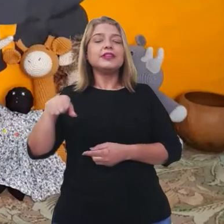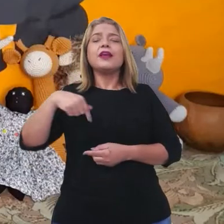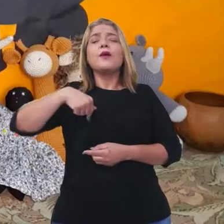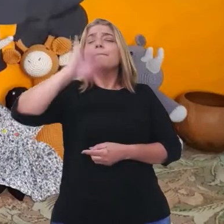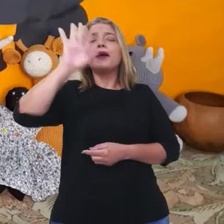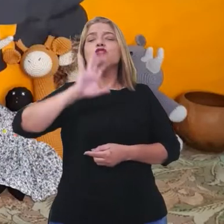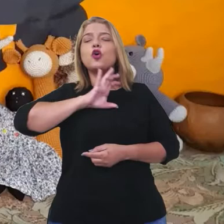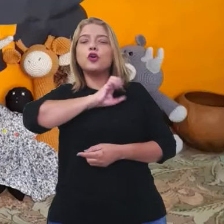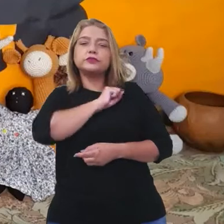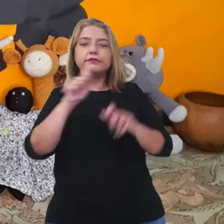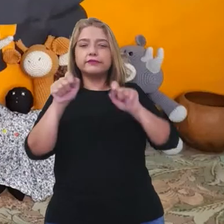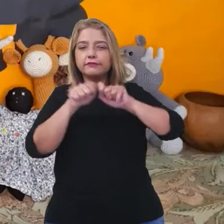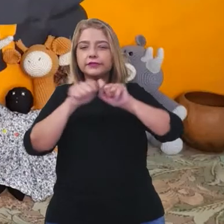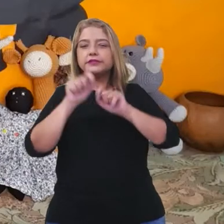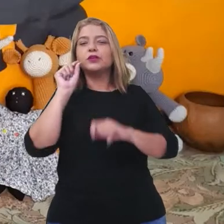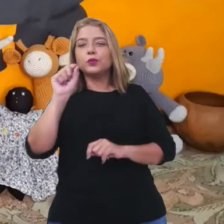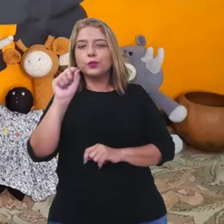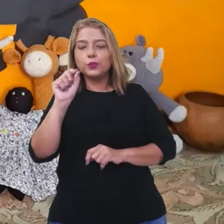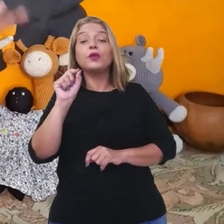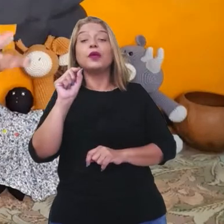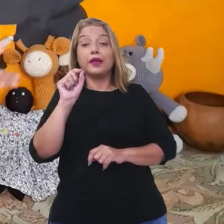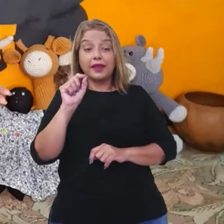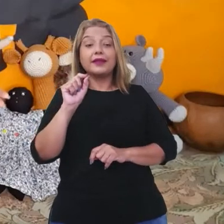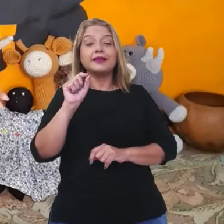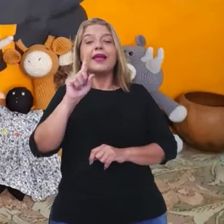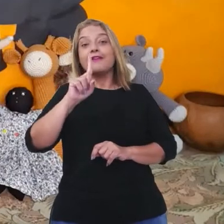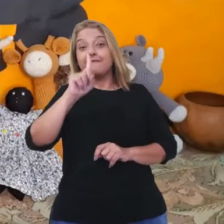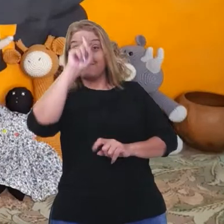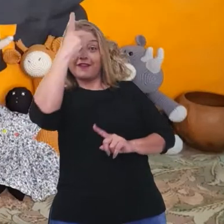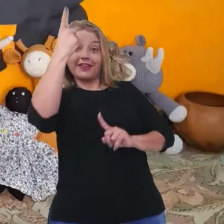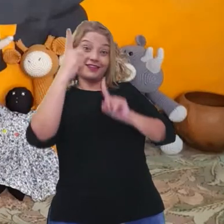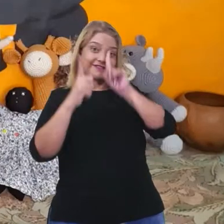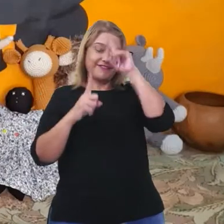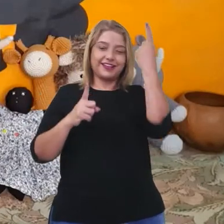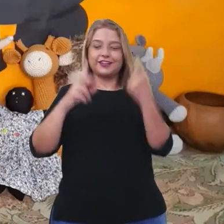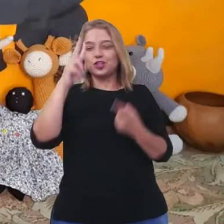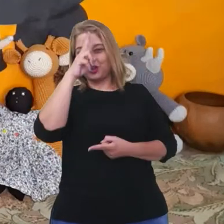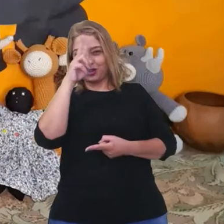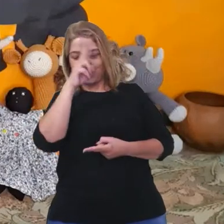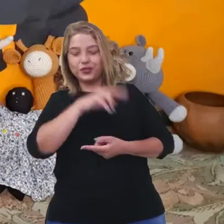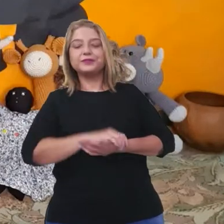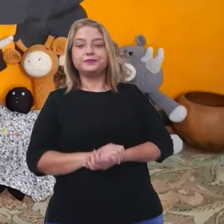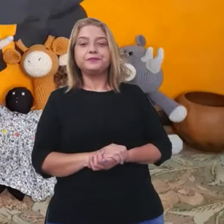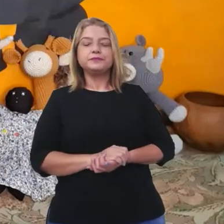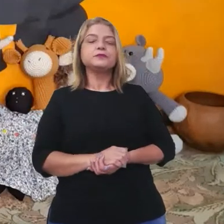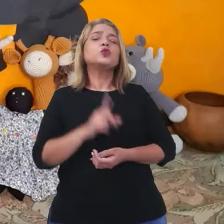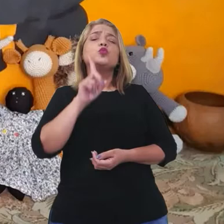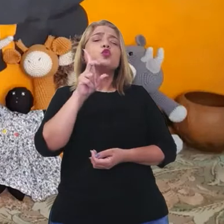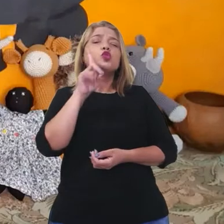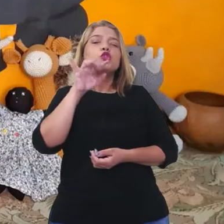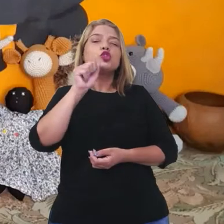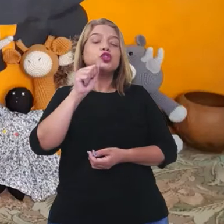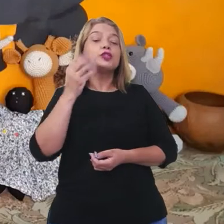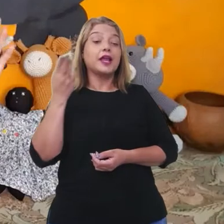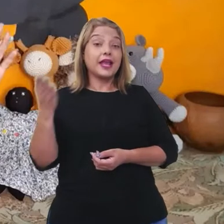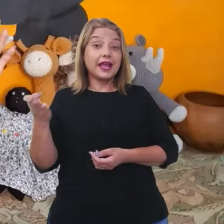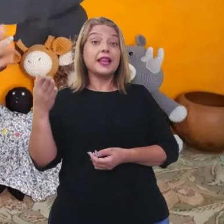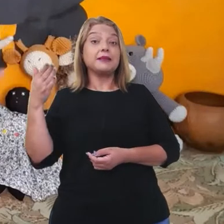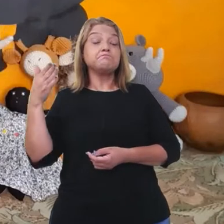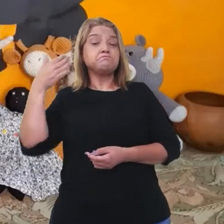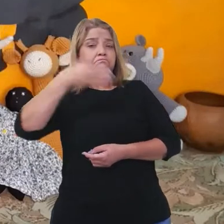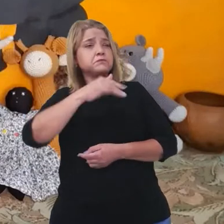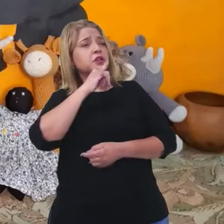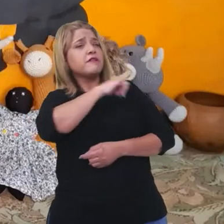gostava de fazer era inventar histórias. Um dia, ela chegou e